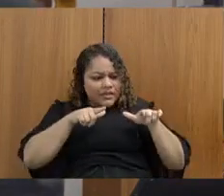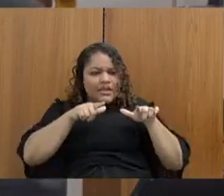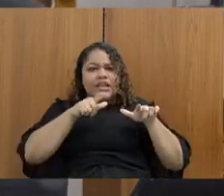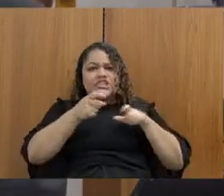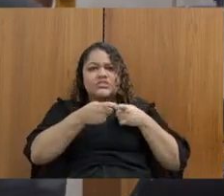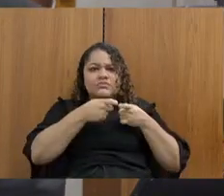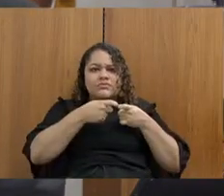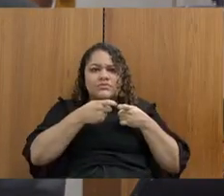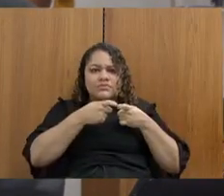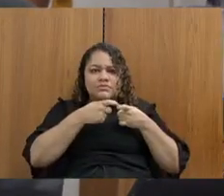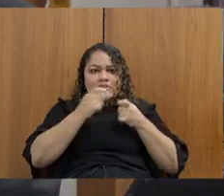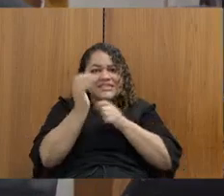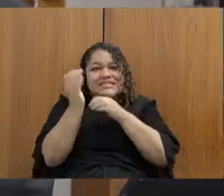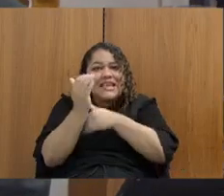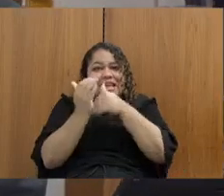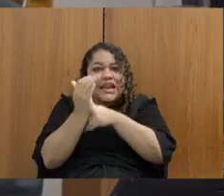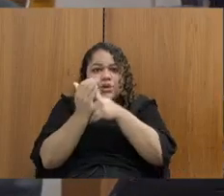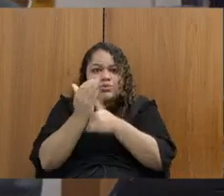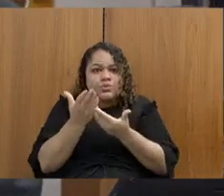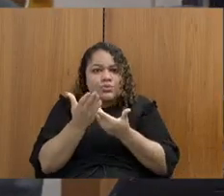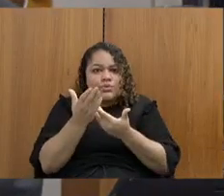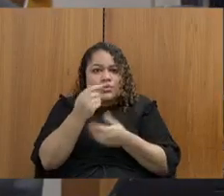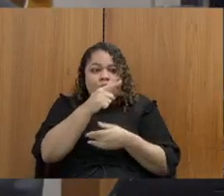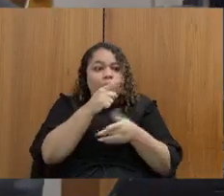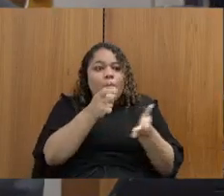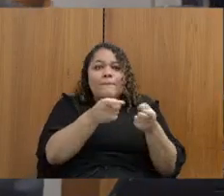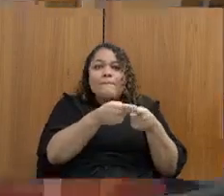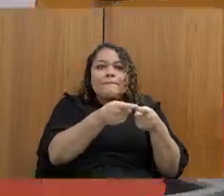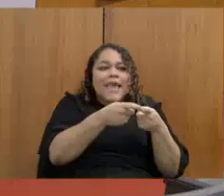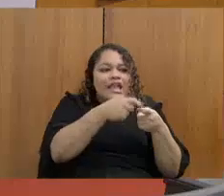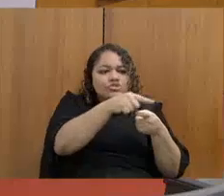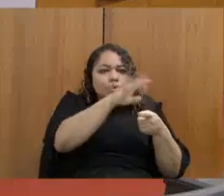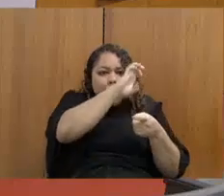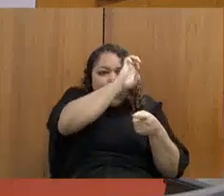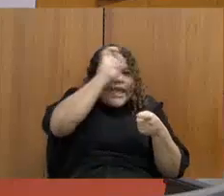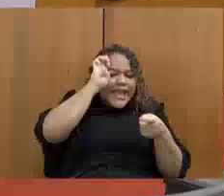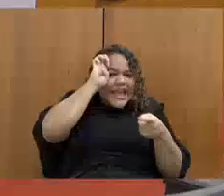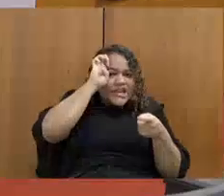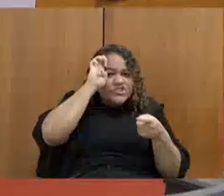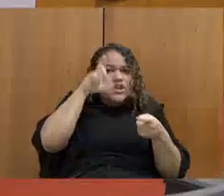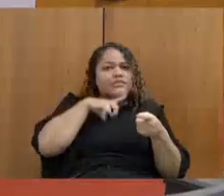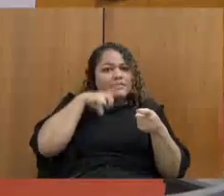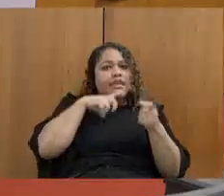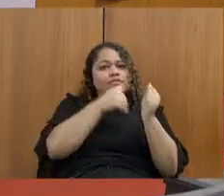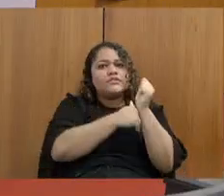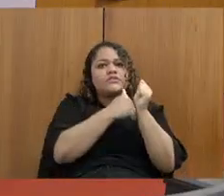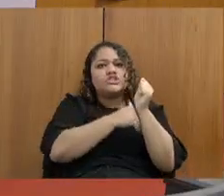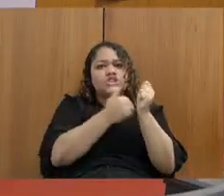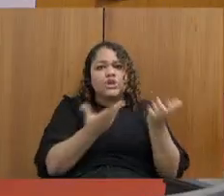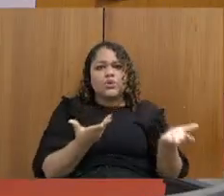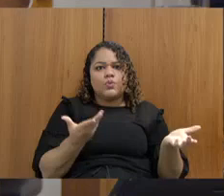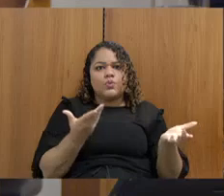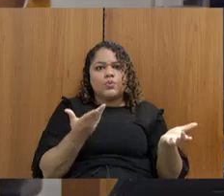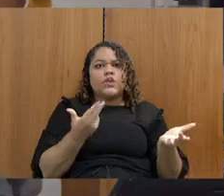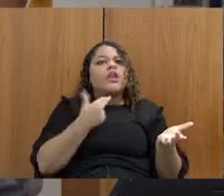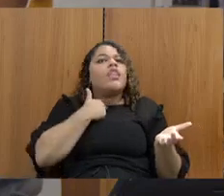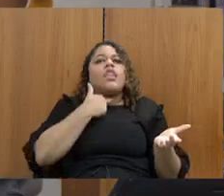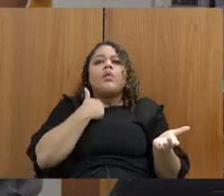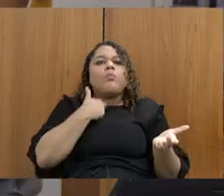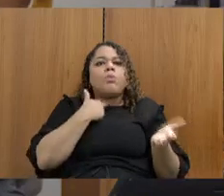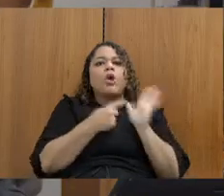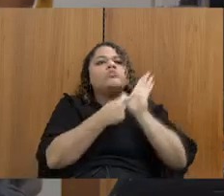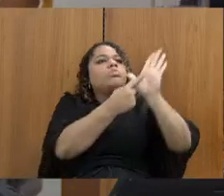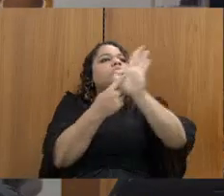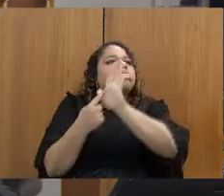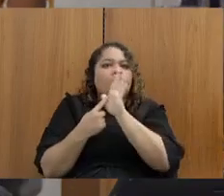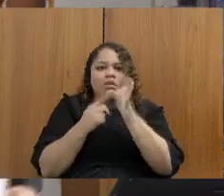nem o próprio médico... Nem a gente recebe isso. O próprio médico, ele tem uma ética médica de não poder fazer isso.